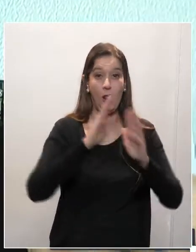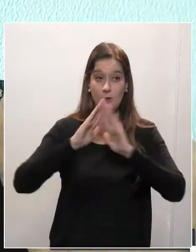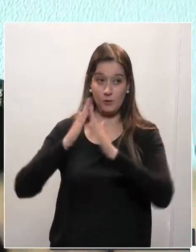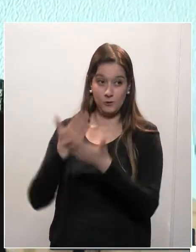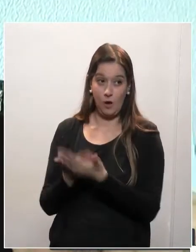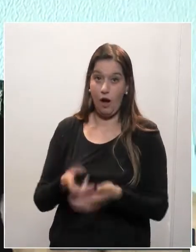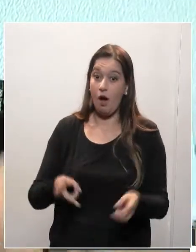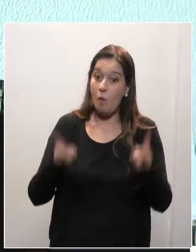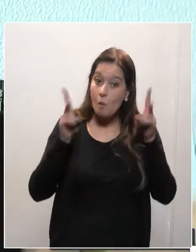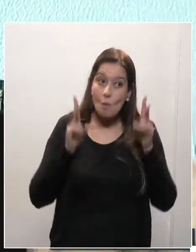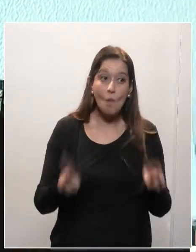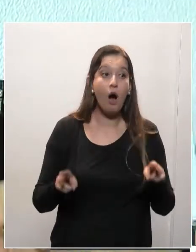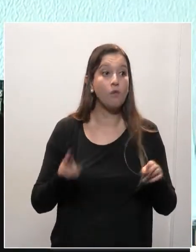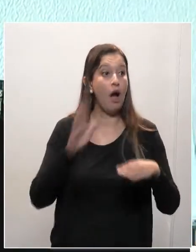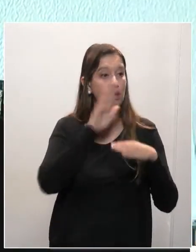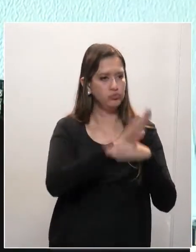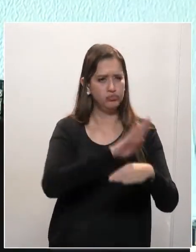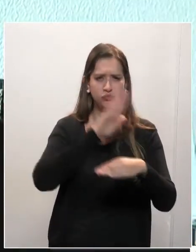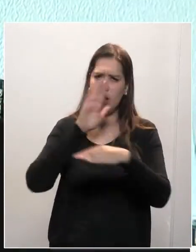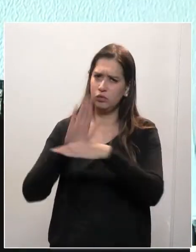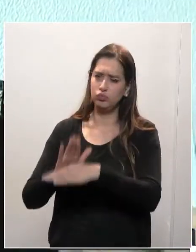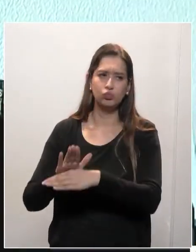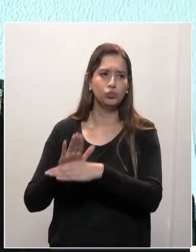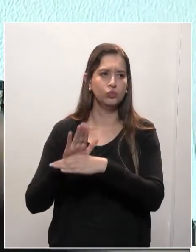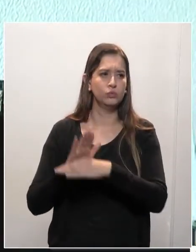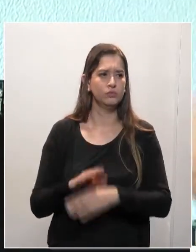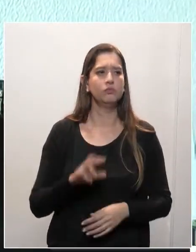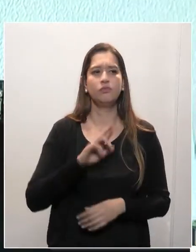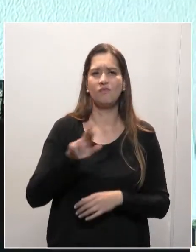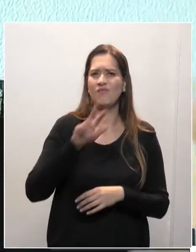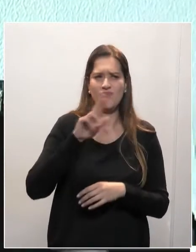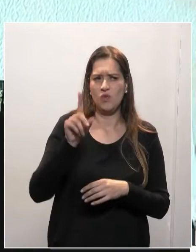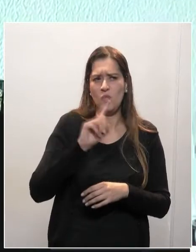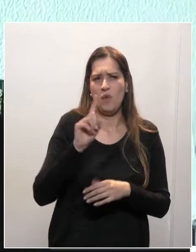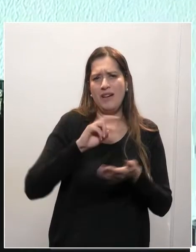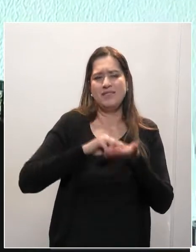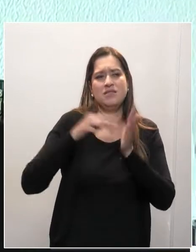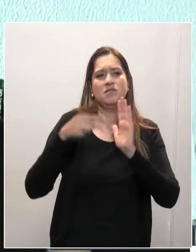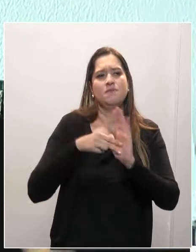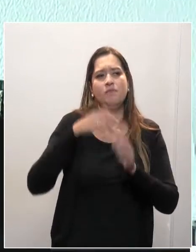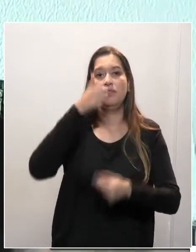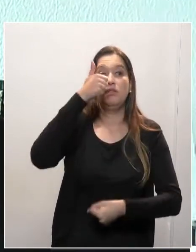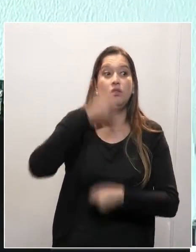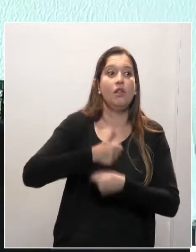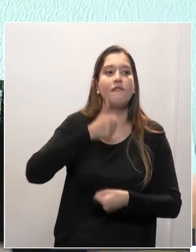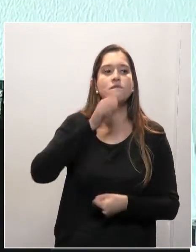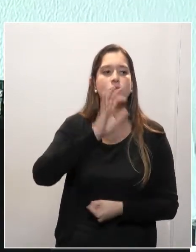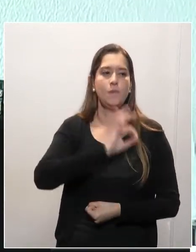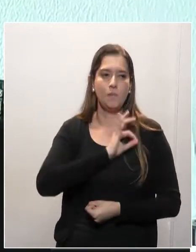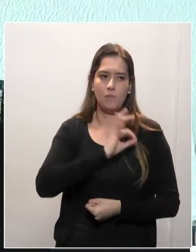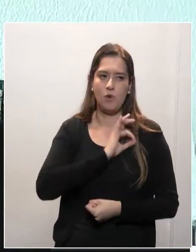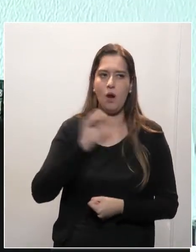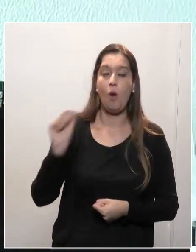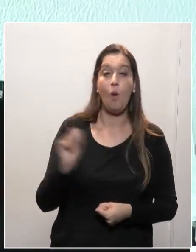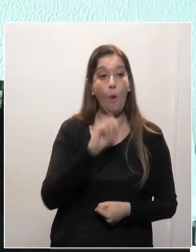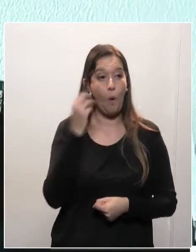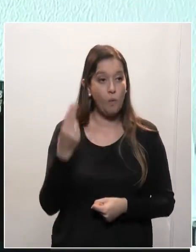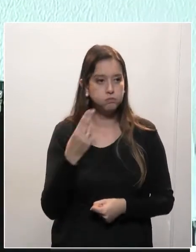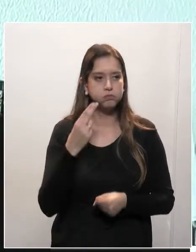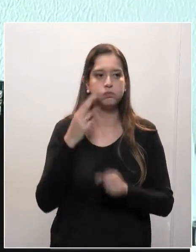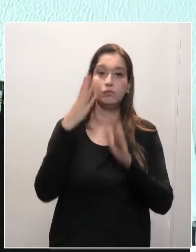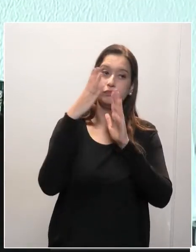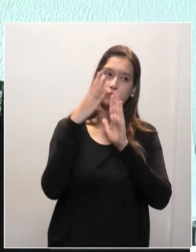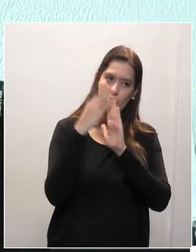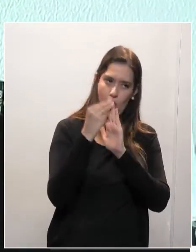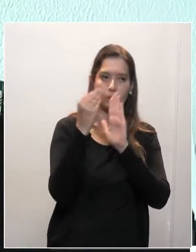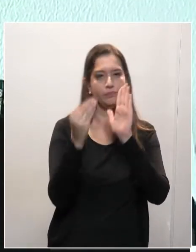é simplesmente a presença da direção militar ou do conteúdo pedagógico direcionado por militares que vai